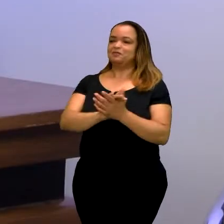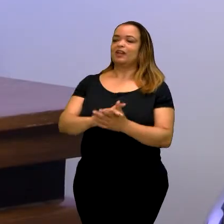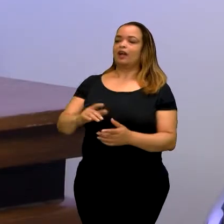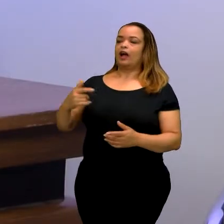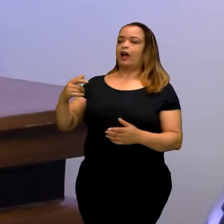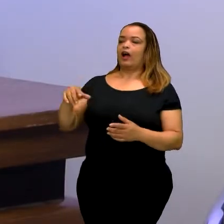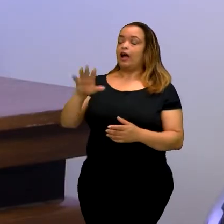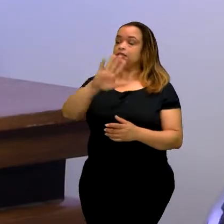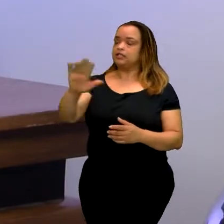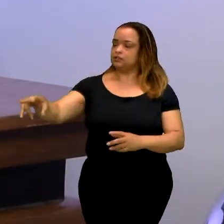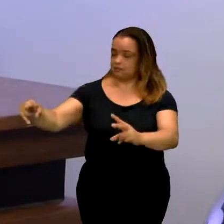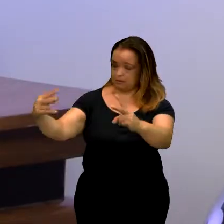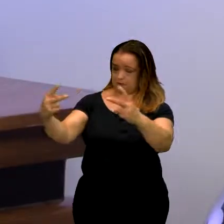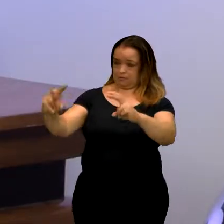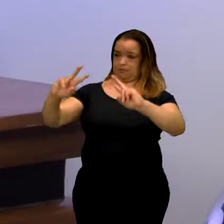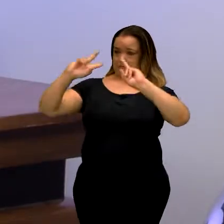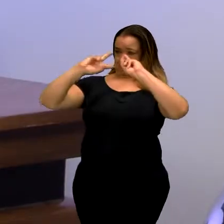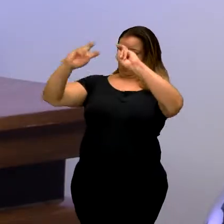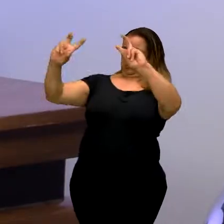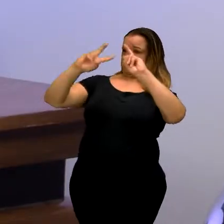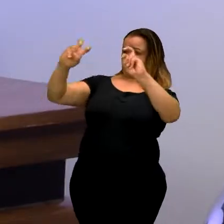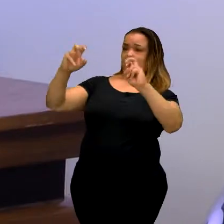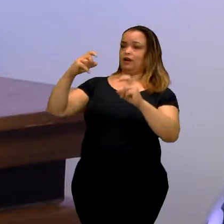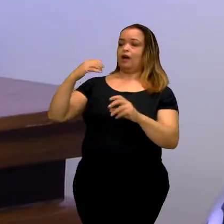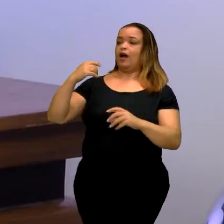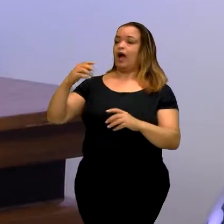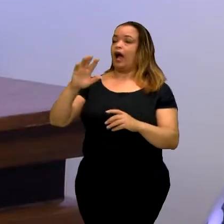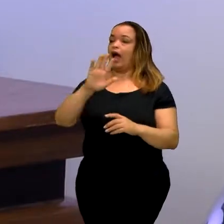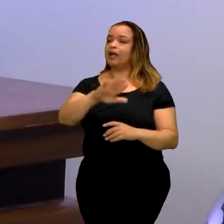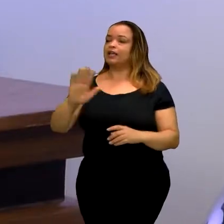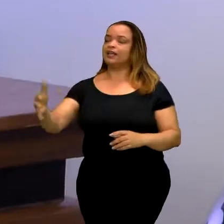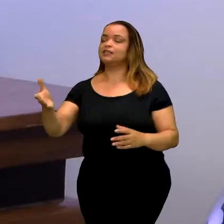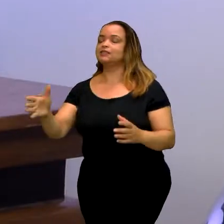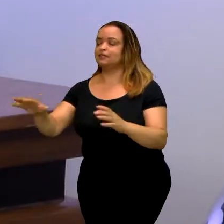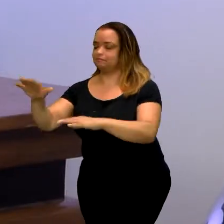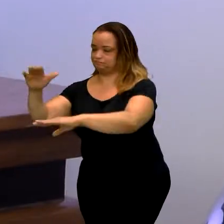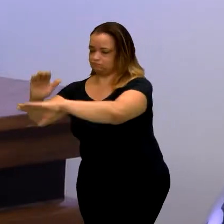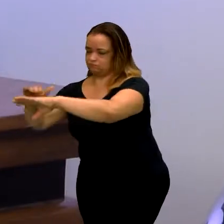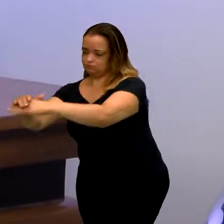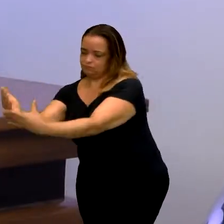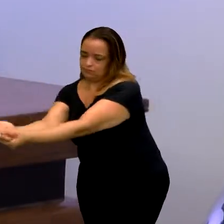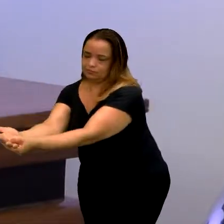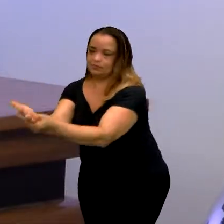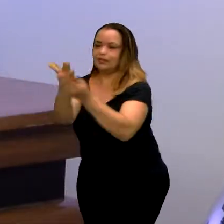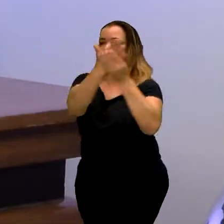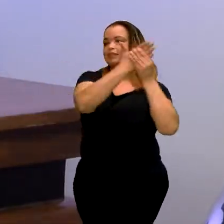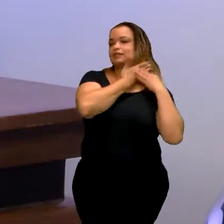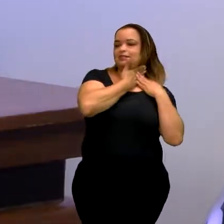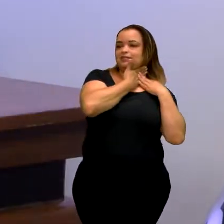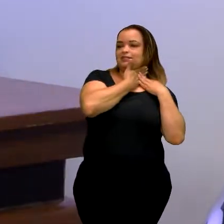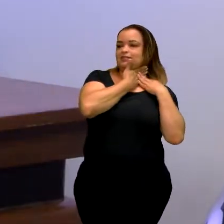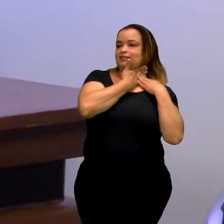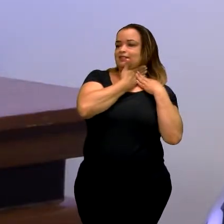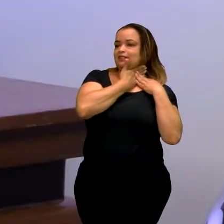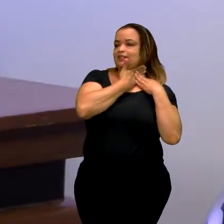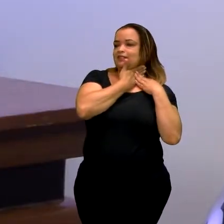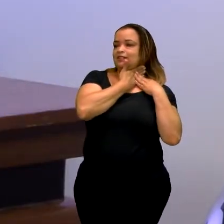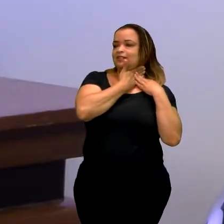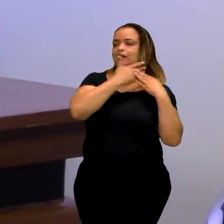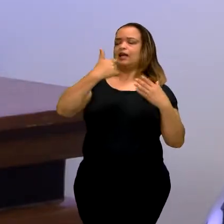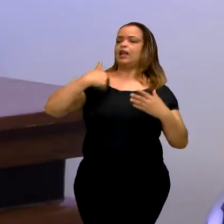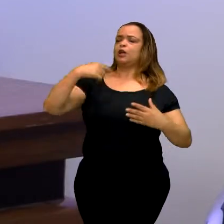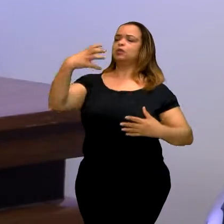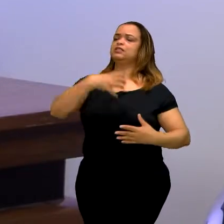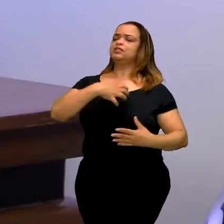e ela tentava, ela levou a minha mão na garganta dela. Quando ela levou a minha mão na garganta dela, eu